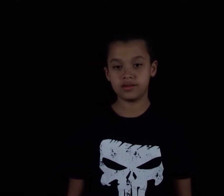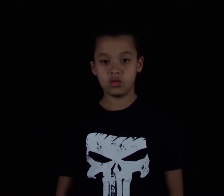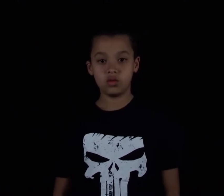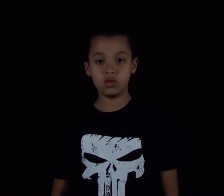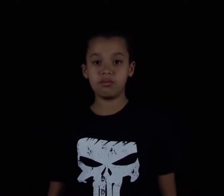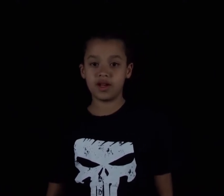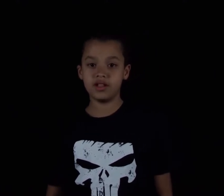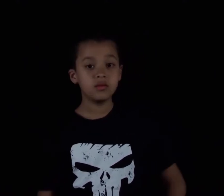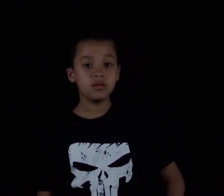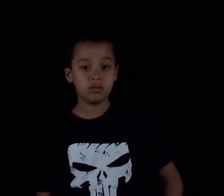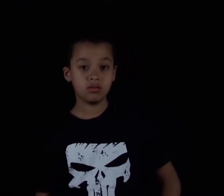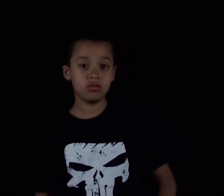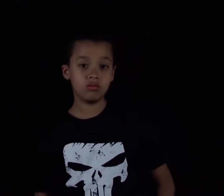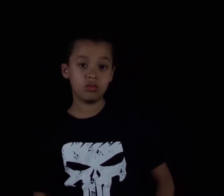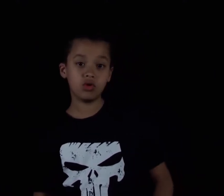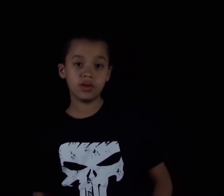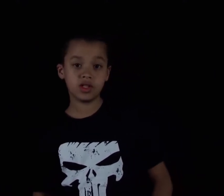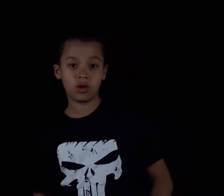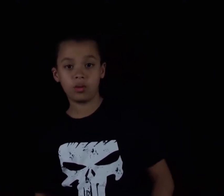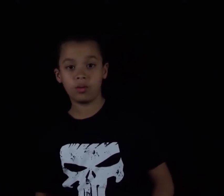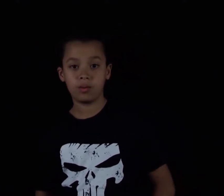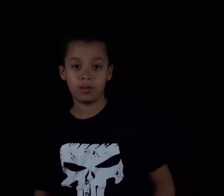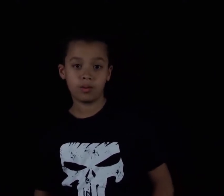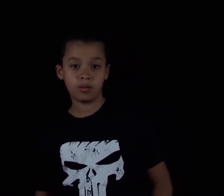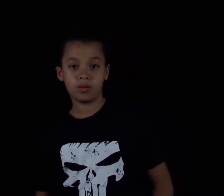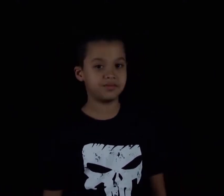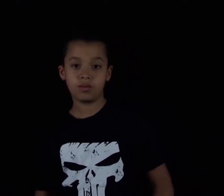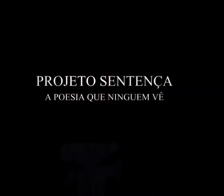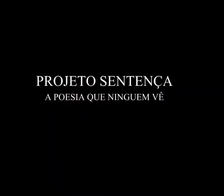Luís. Um país. Monumental.